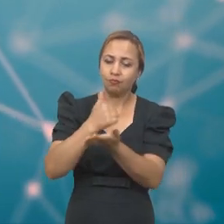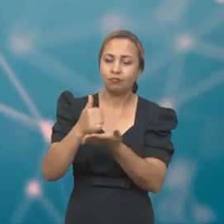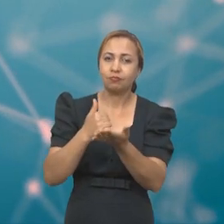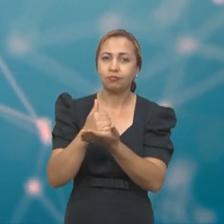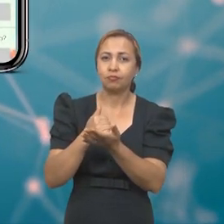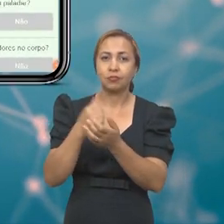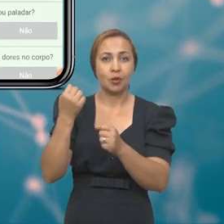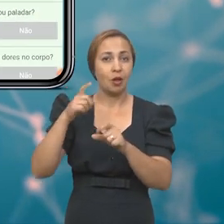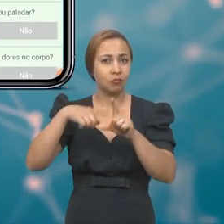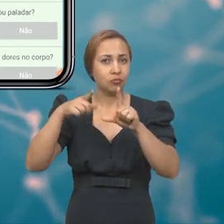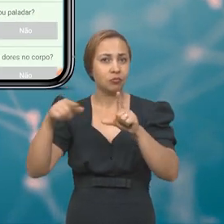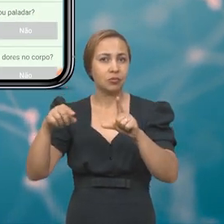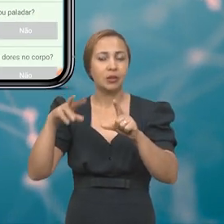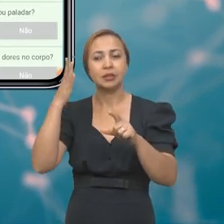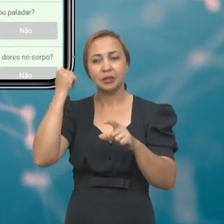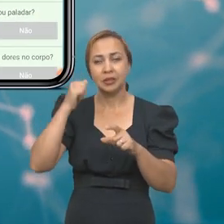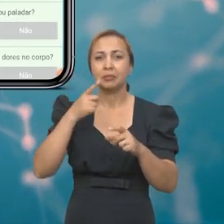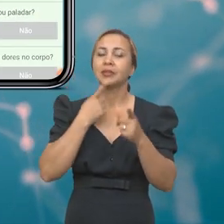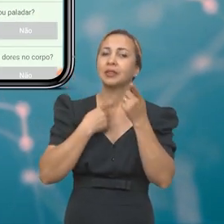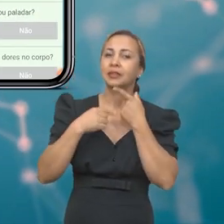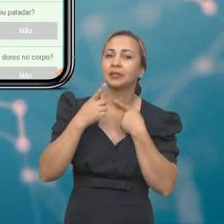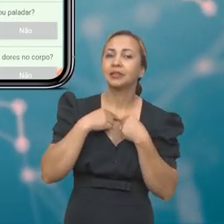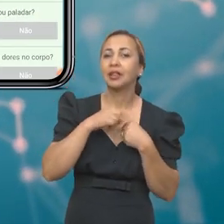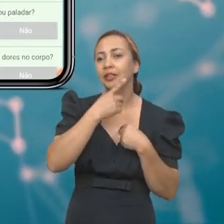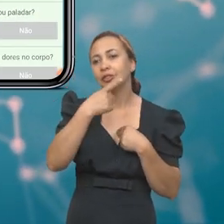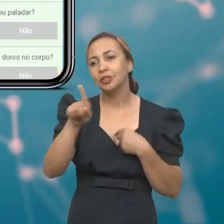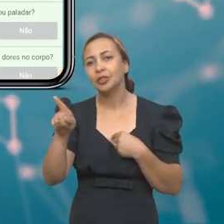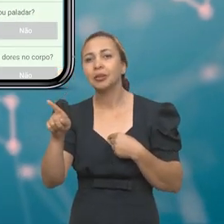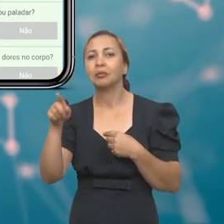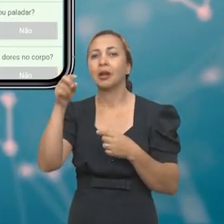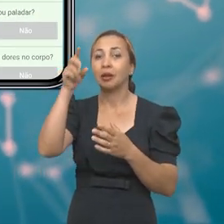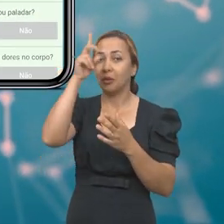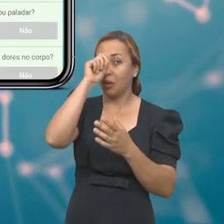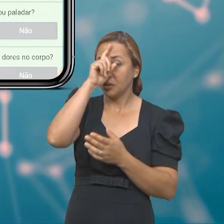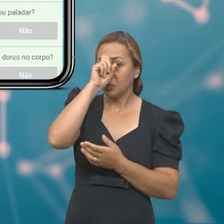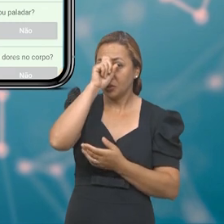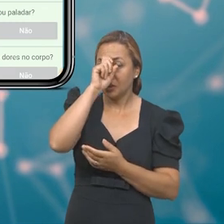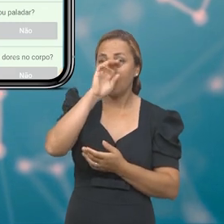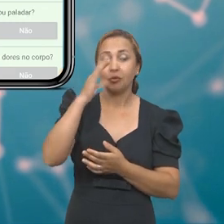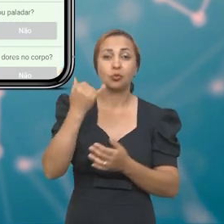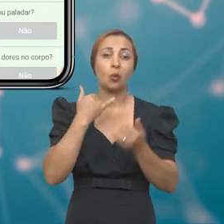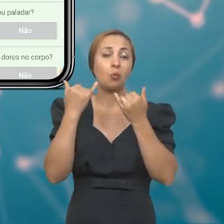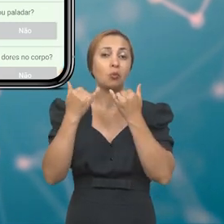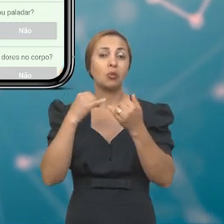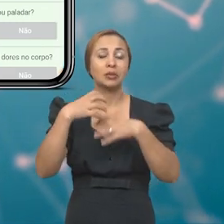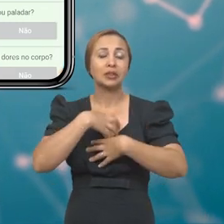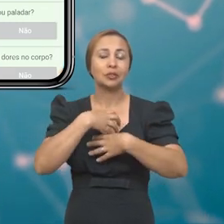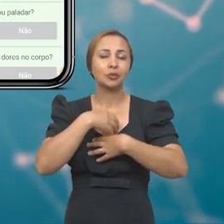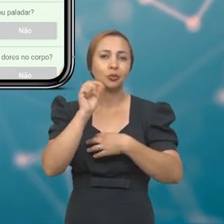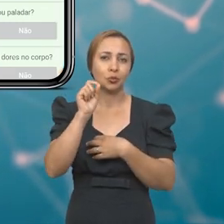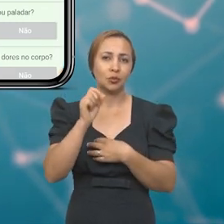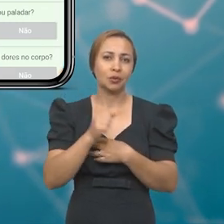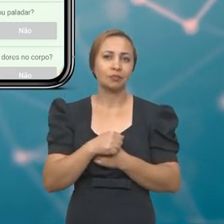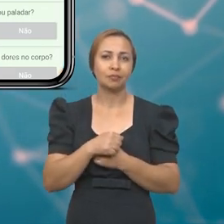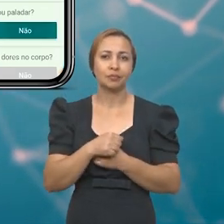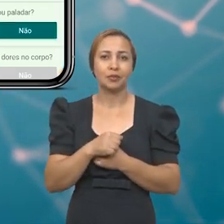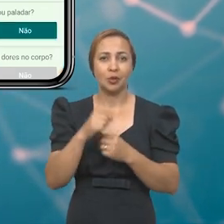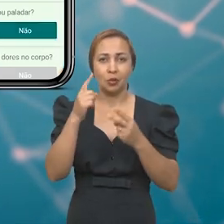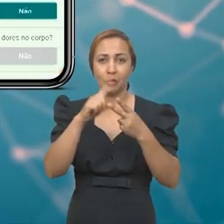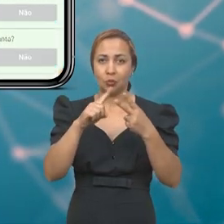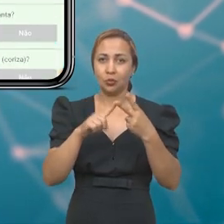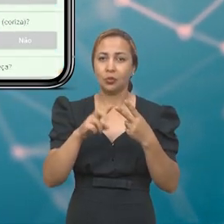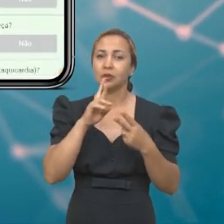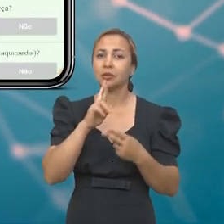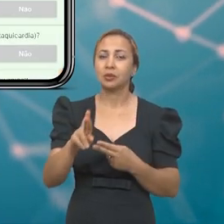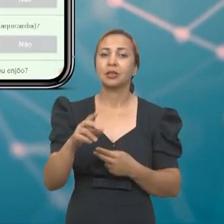que consegue predizer a necessidade de hospitalização com base só nos sintomas informados pelo paciente. Então, esses